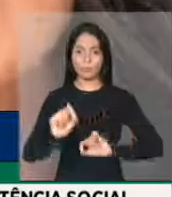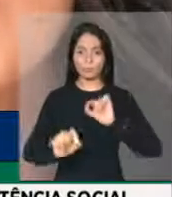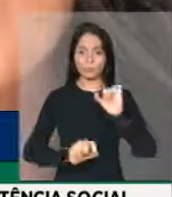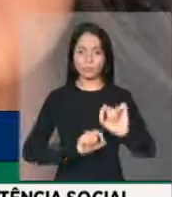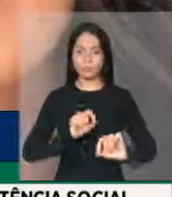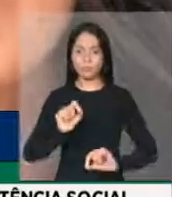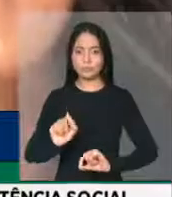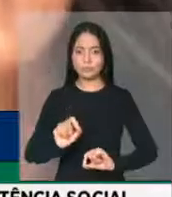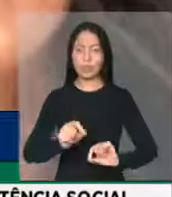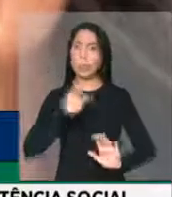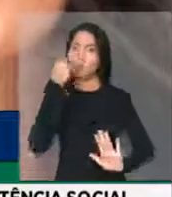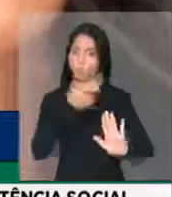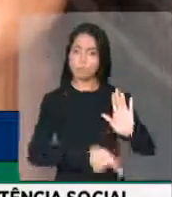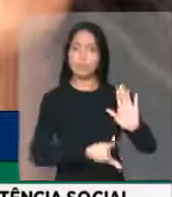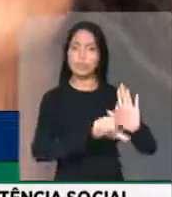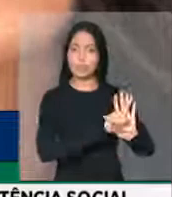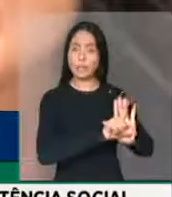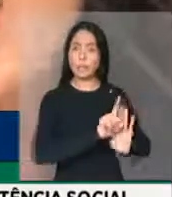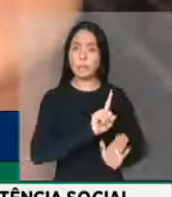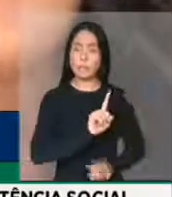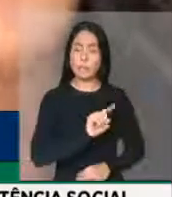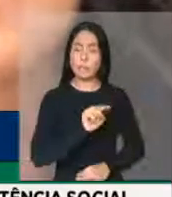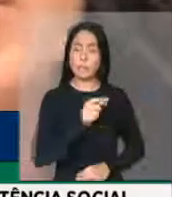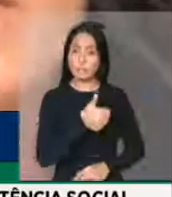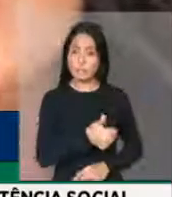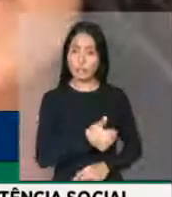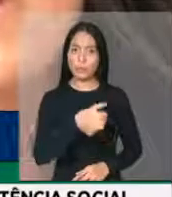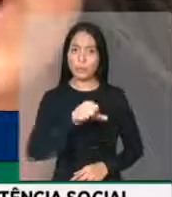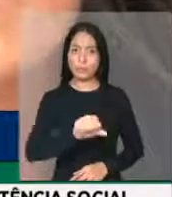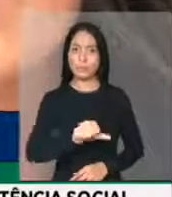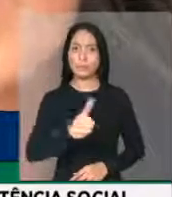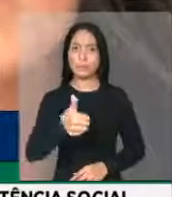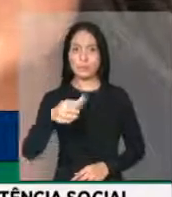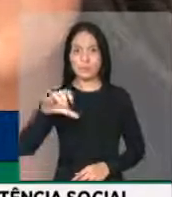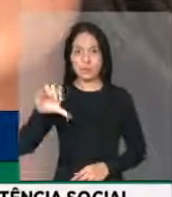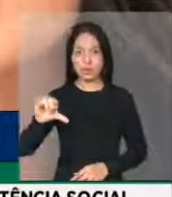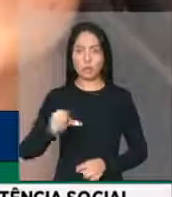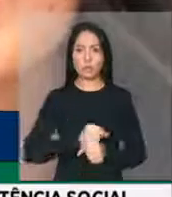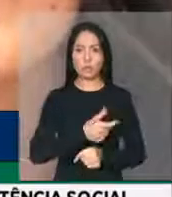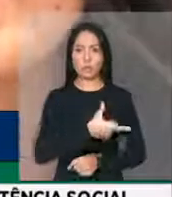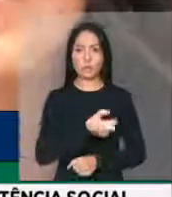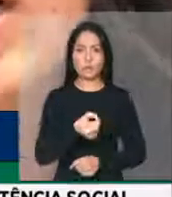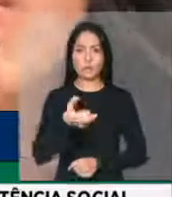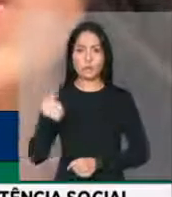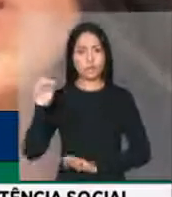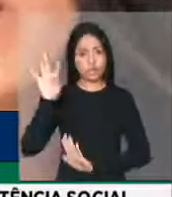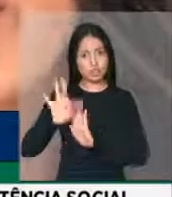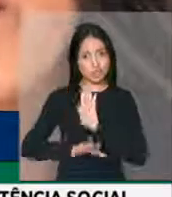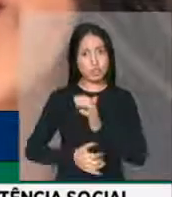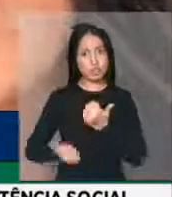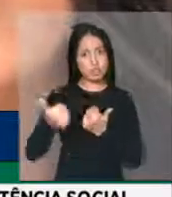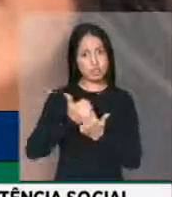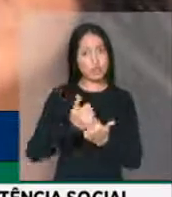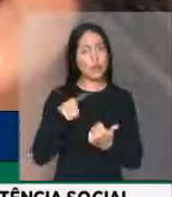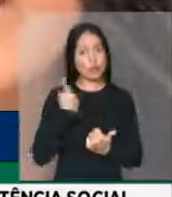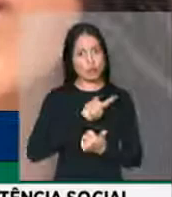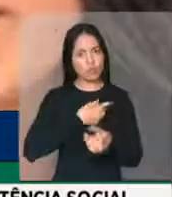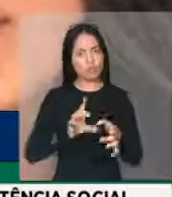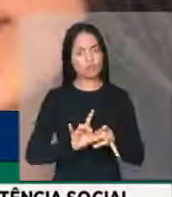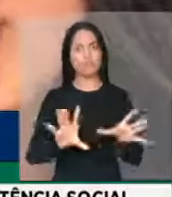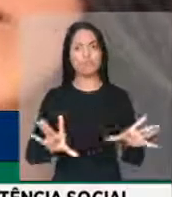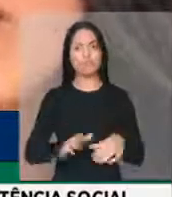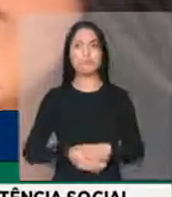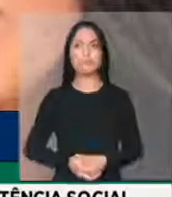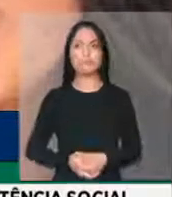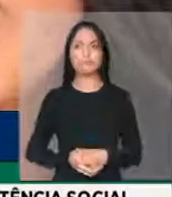2020, do Projeto de Lei nº 1.819, de 2020, apensado na forma do substitutivo que apresentamos. Na Comissão de Finanças e